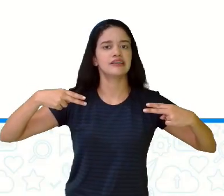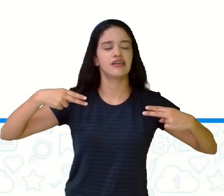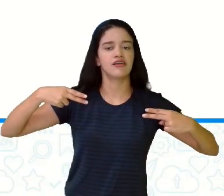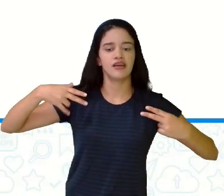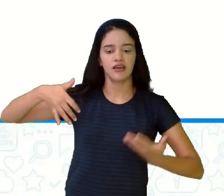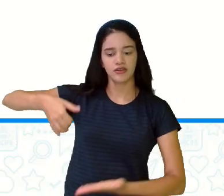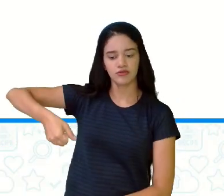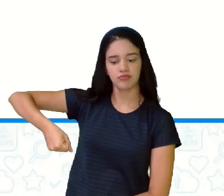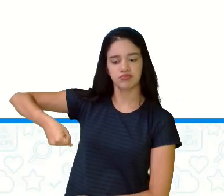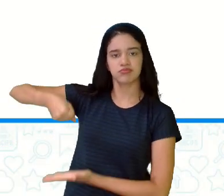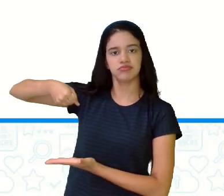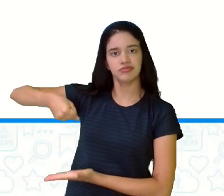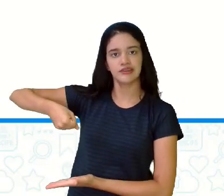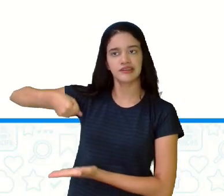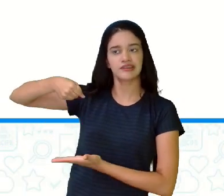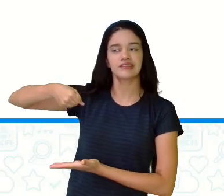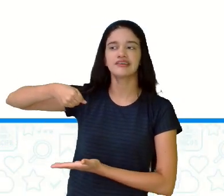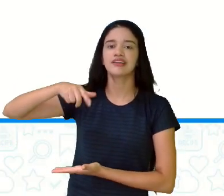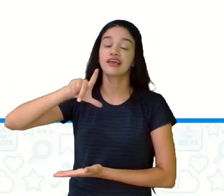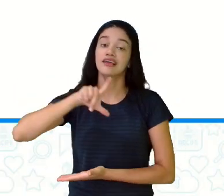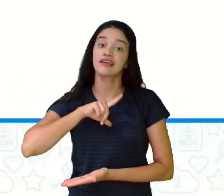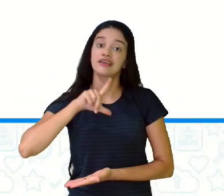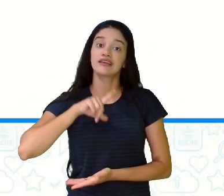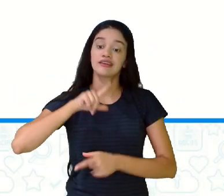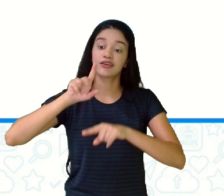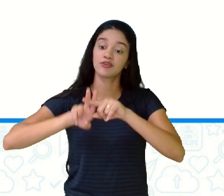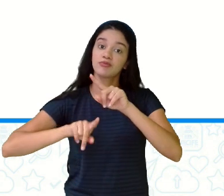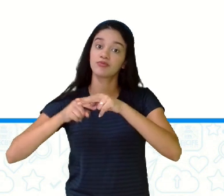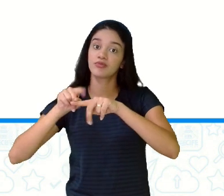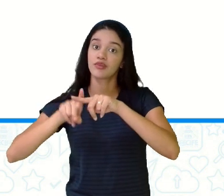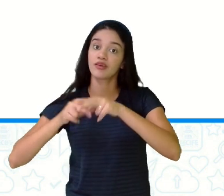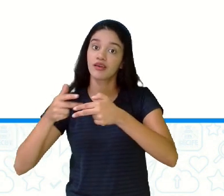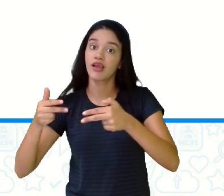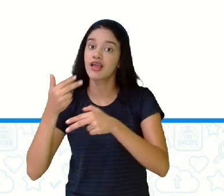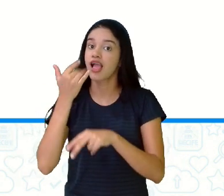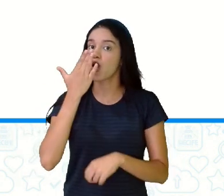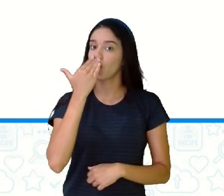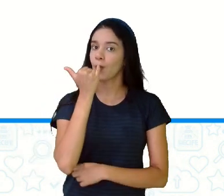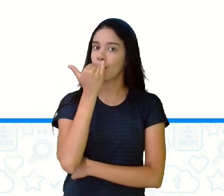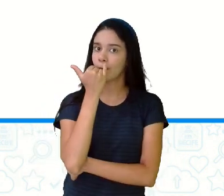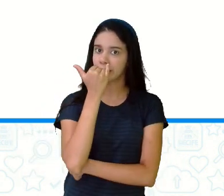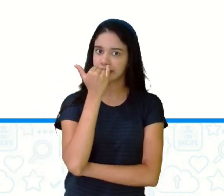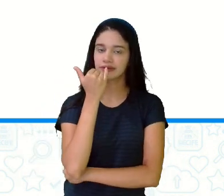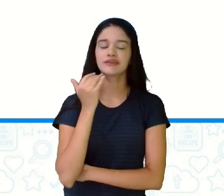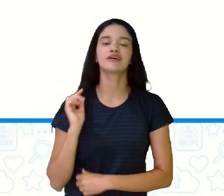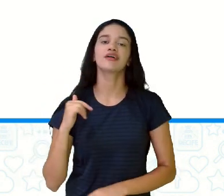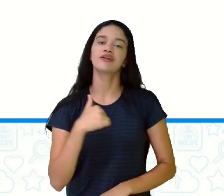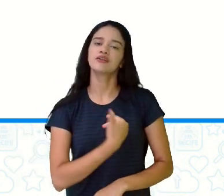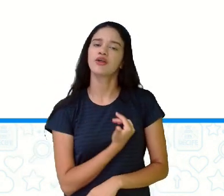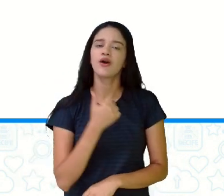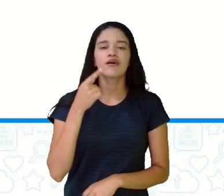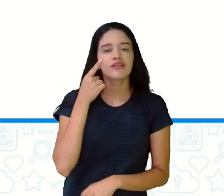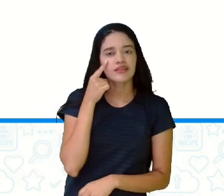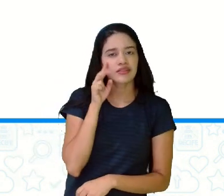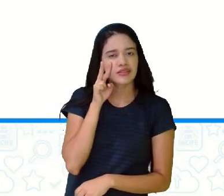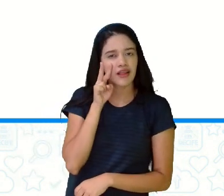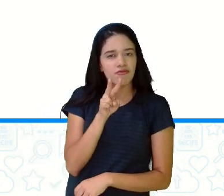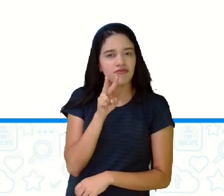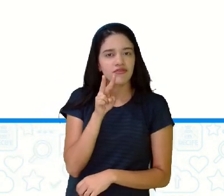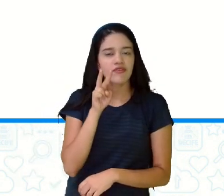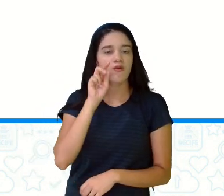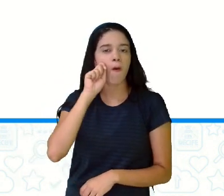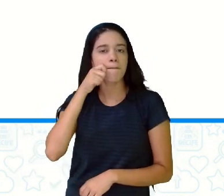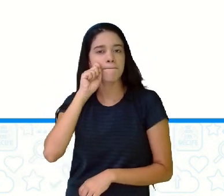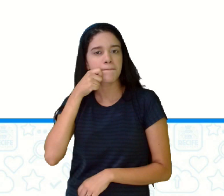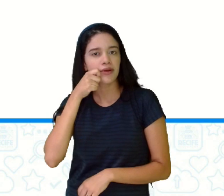cesta, que tem aí alguns elementos de comida, né? A gente está vendo ali que é o pão, aparenta ser um